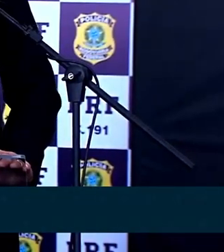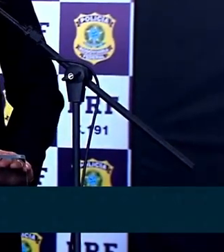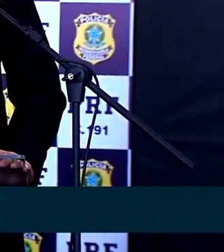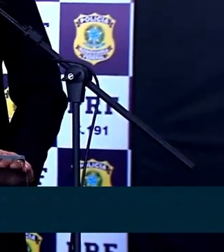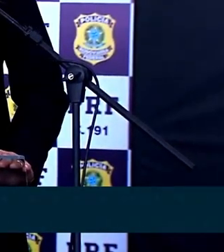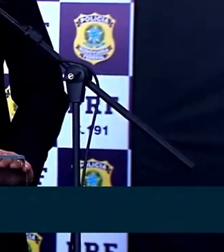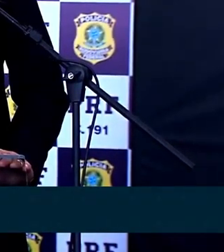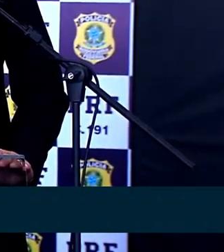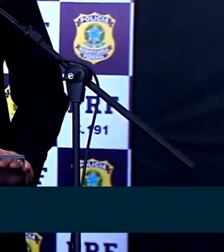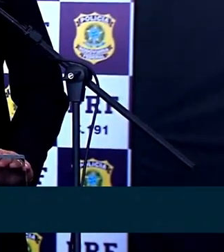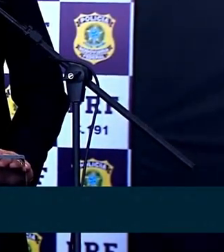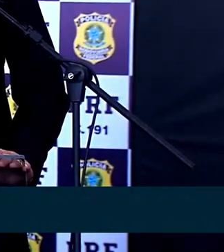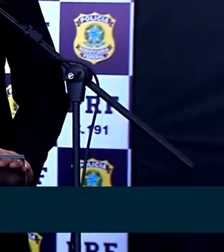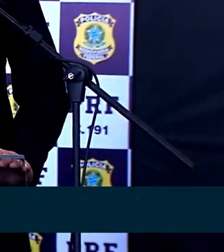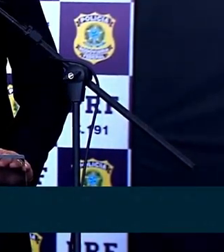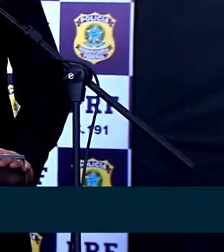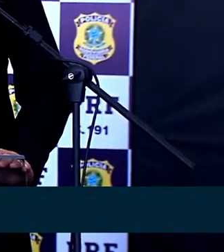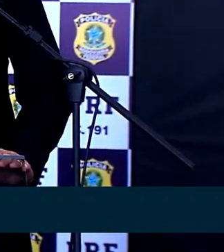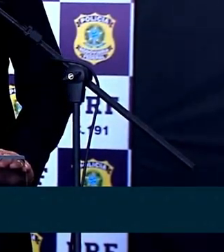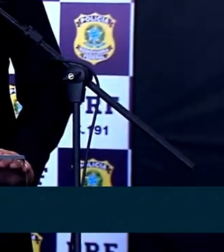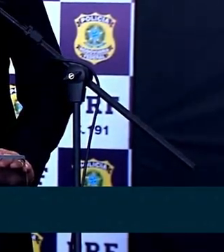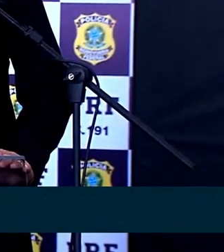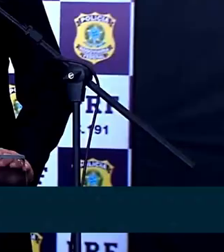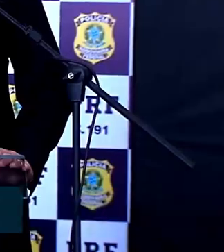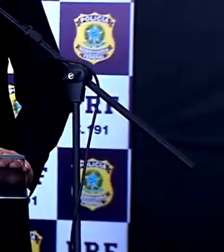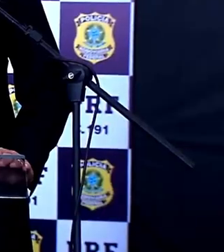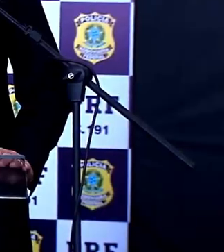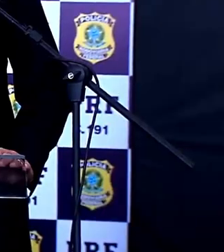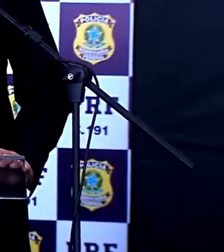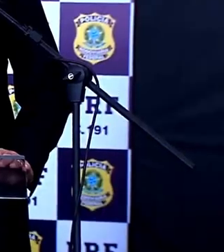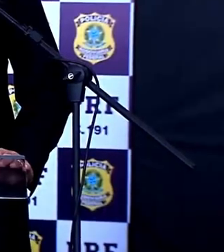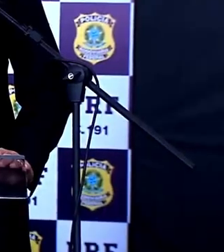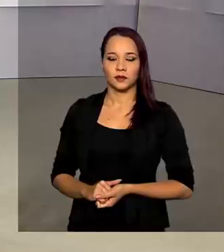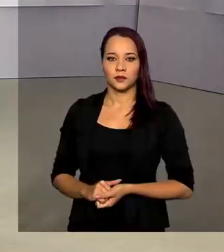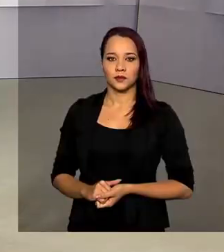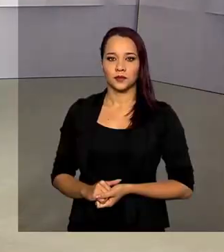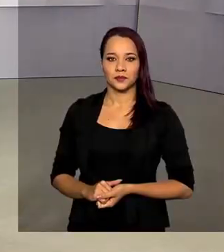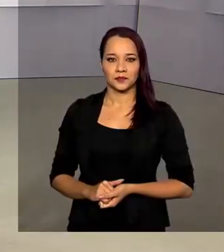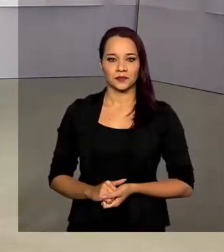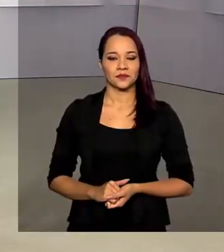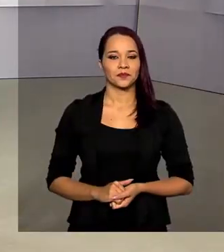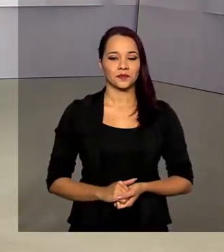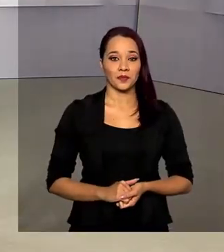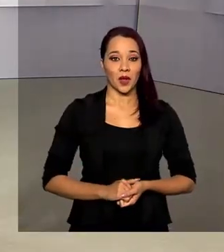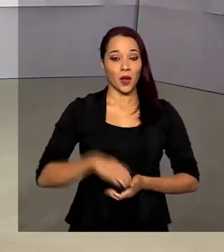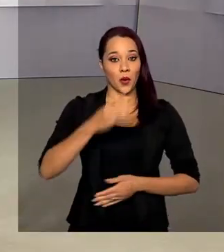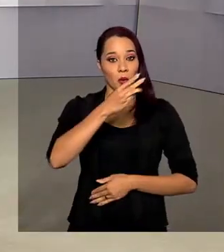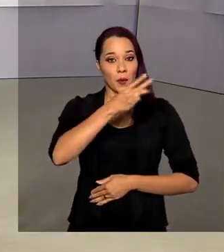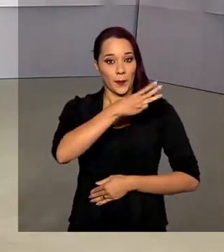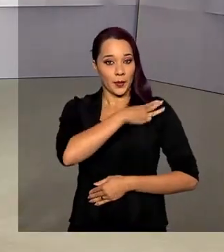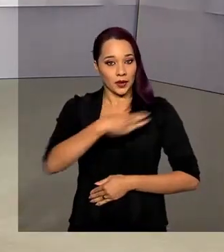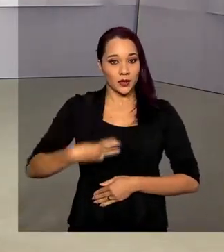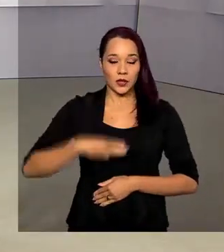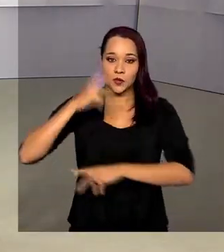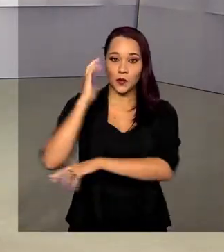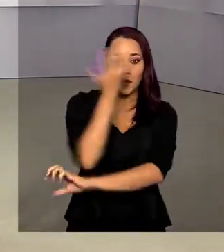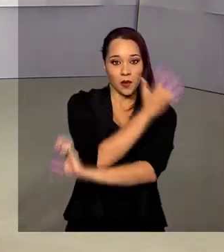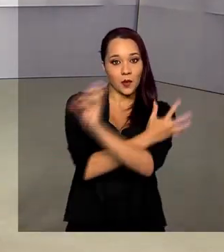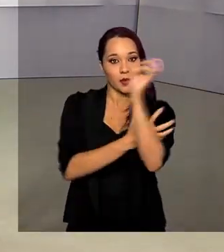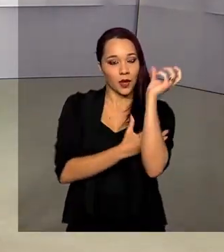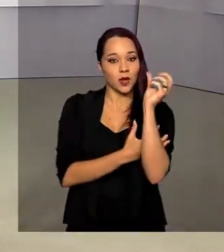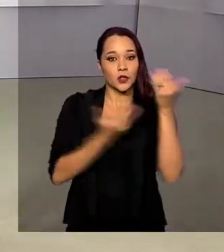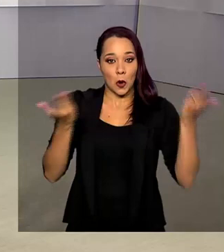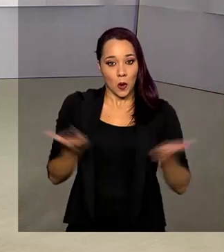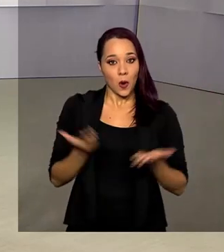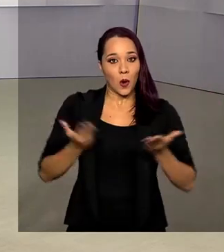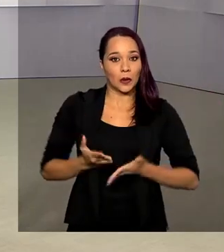no tocante à segurança pública em nosso país. O ministro do Meio Ambiente, Ricardo Salles,